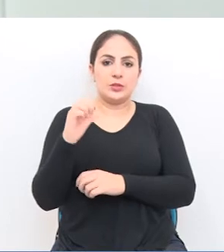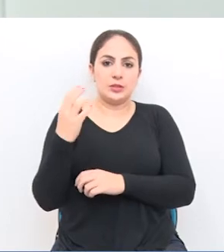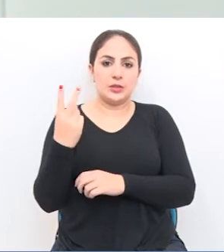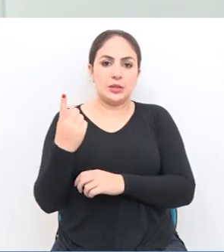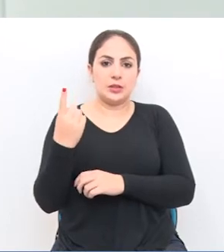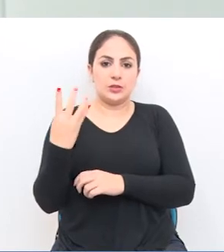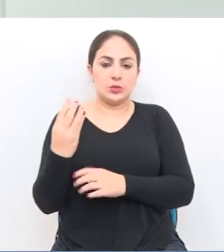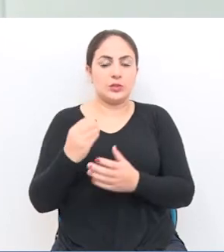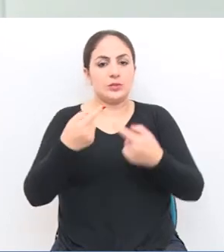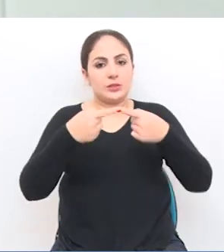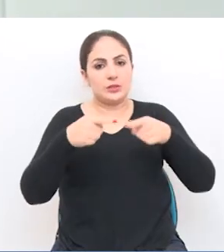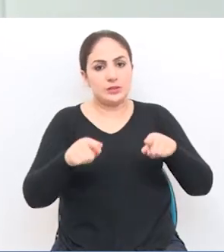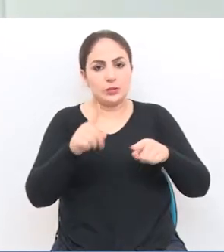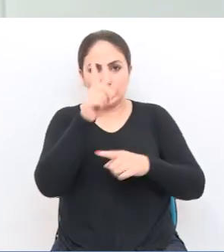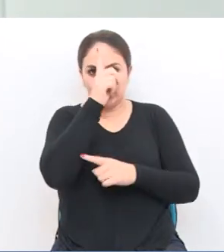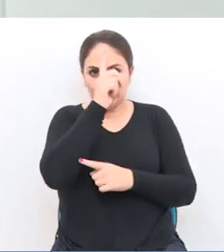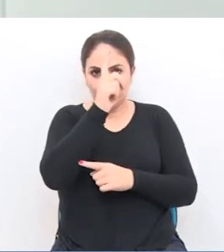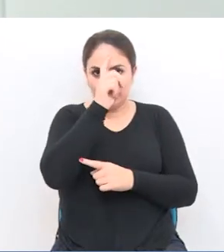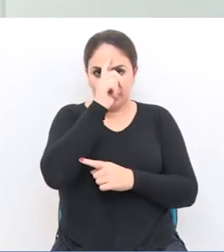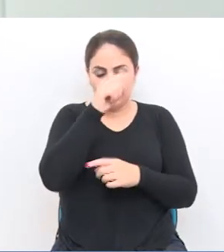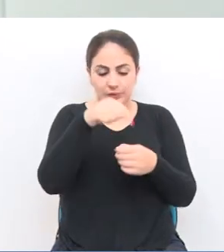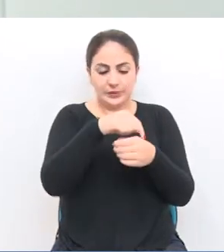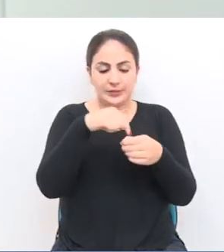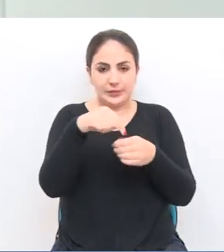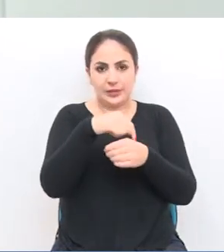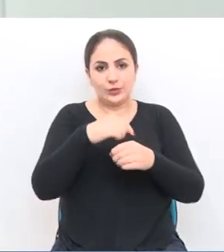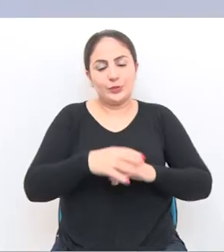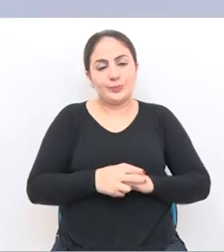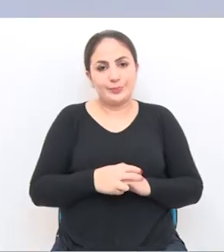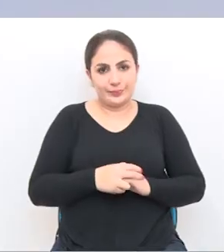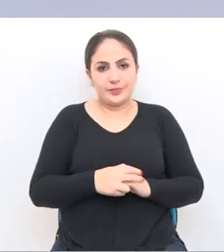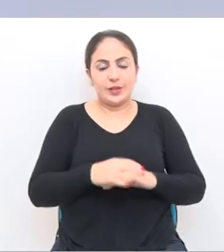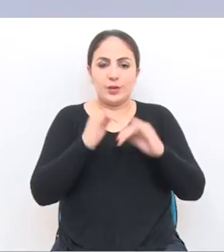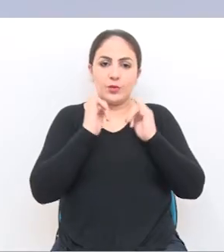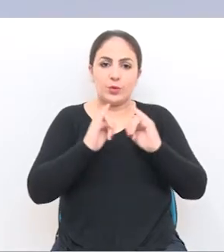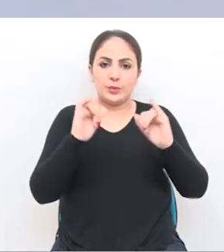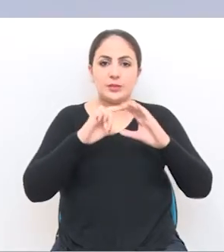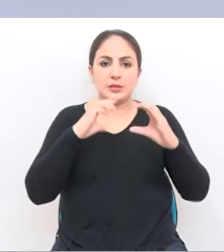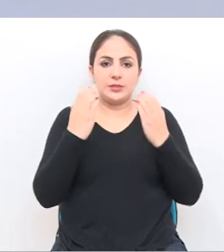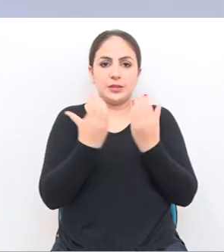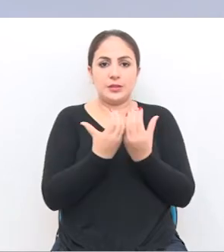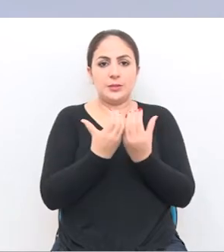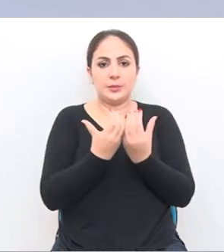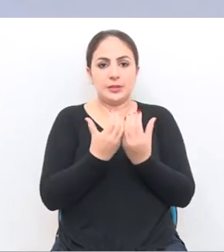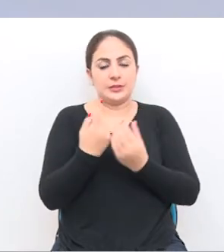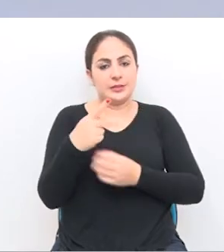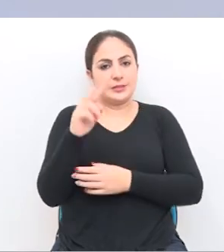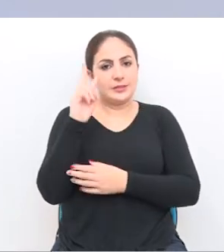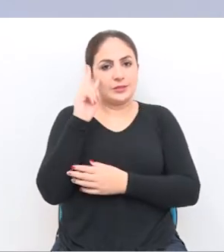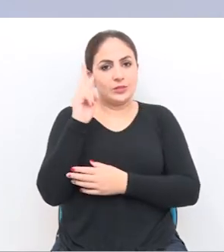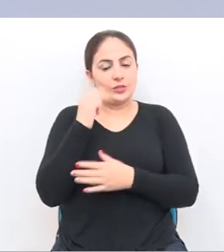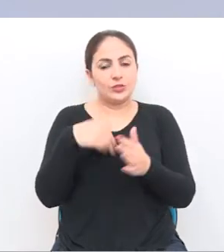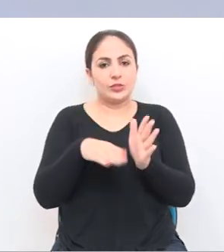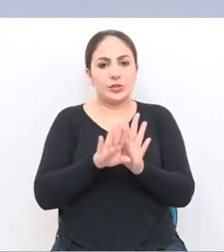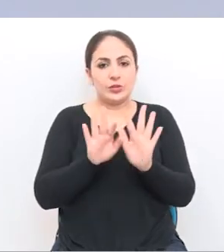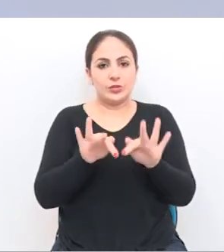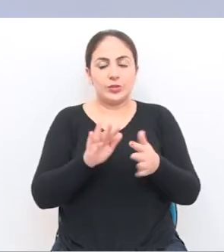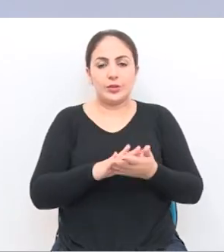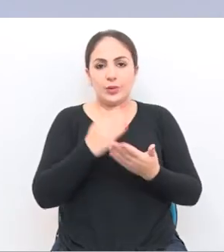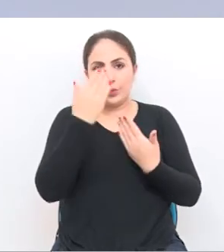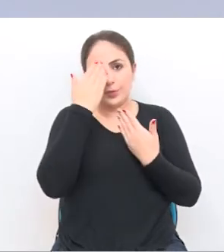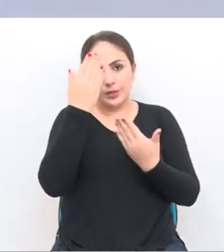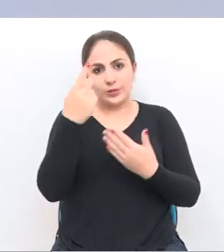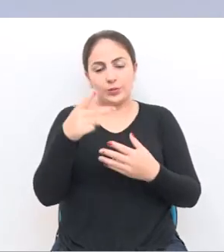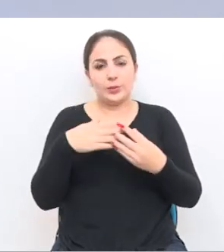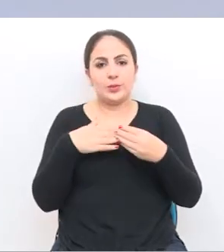Fundação do Hospital de Caridade, hoje, Hospital da Cidade. E o Jornal da Câmara desta segunda-feira está chegando ao